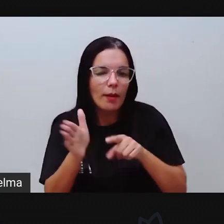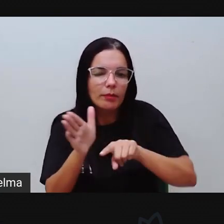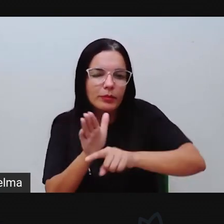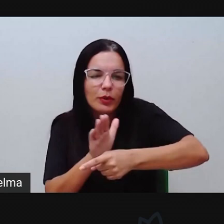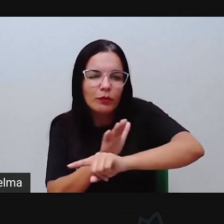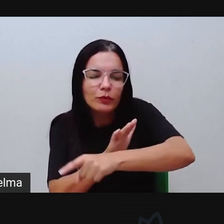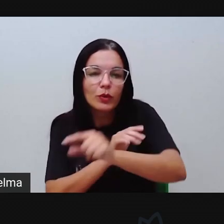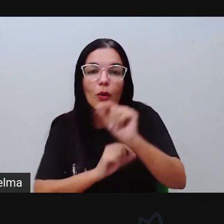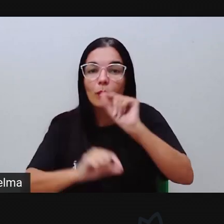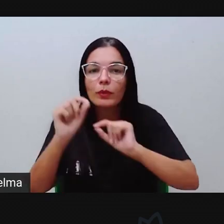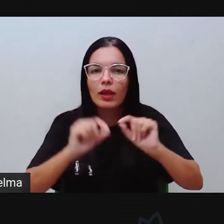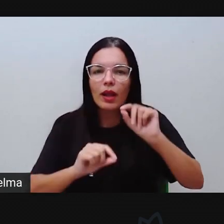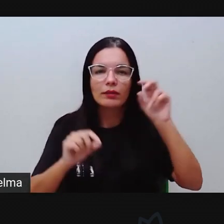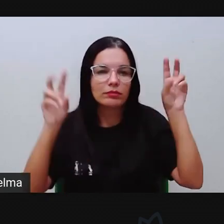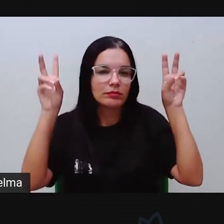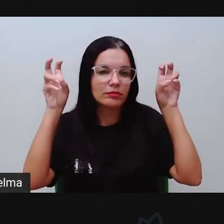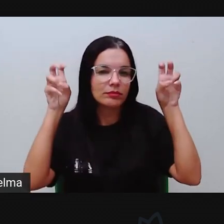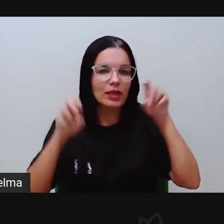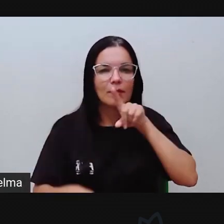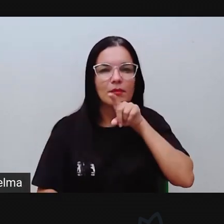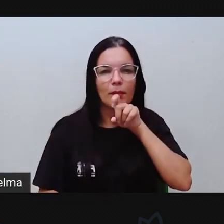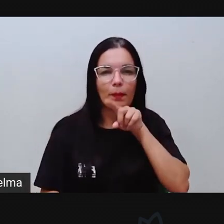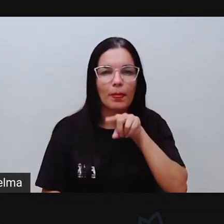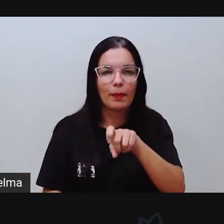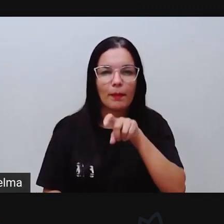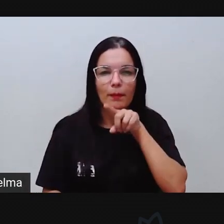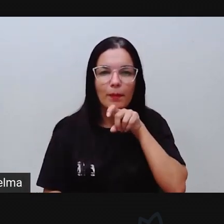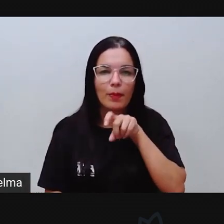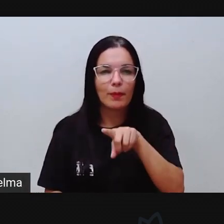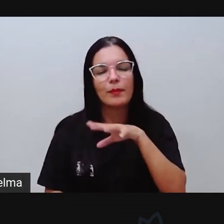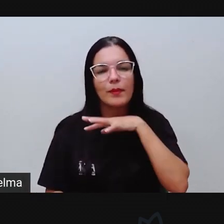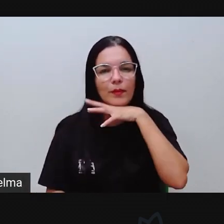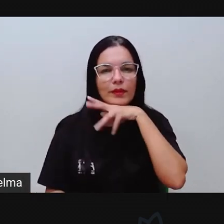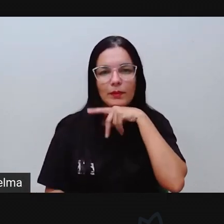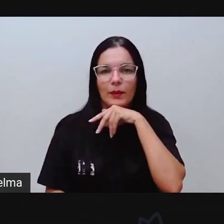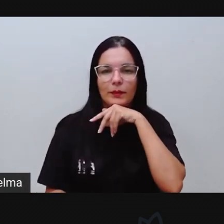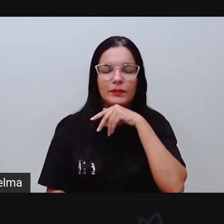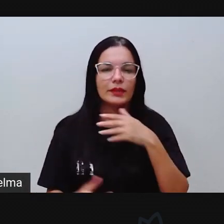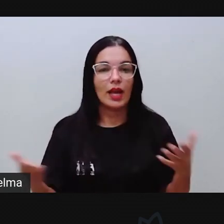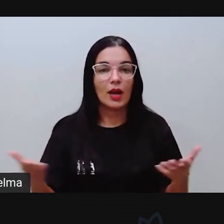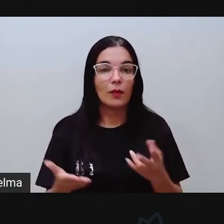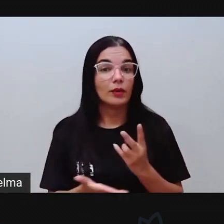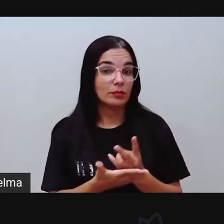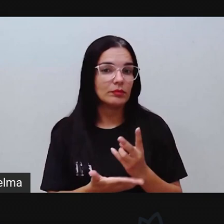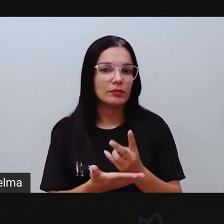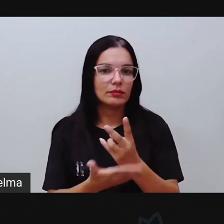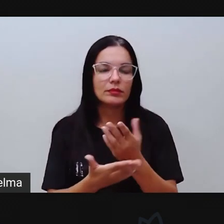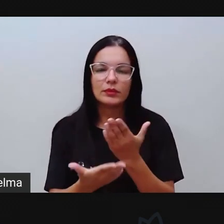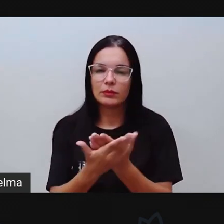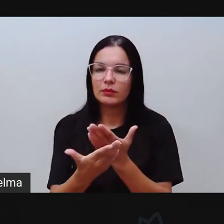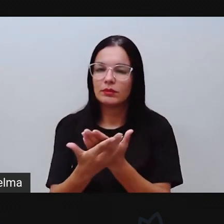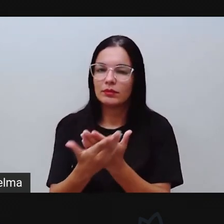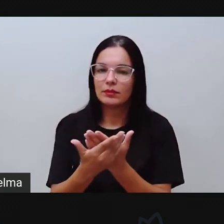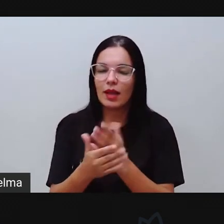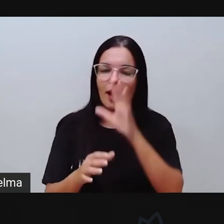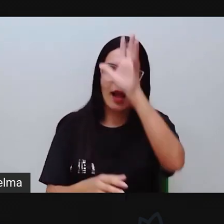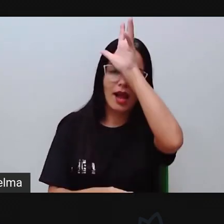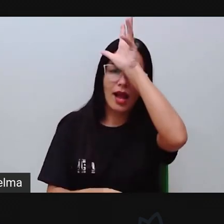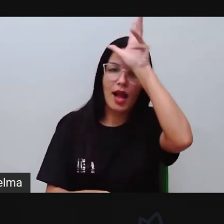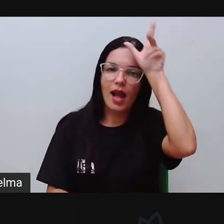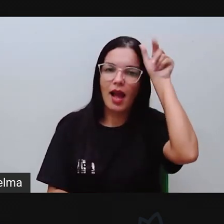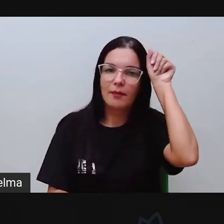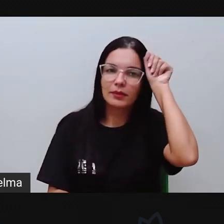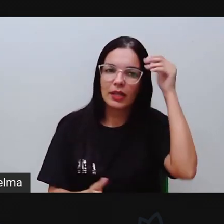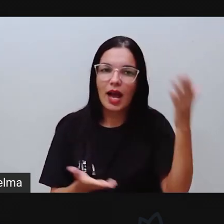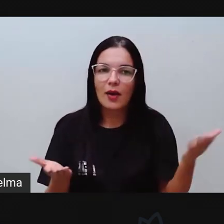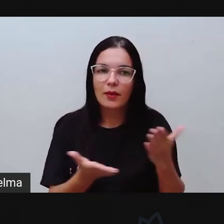mais aí também sobre o tamanduá bandeira, né? E a gente vai dar seguimento aí a esse estudo sobre a Amazônia. E